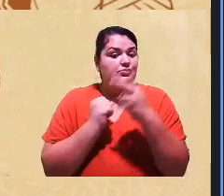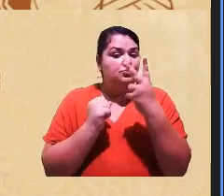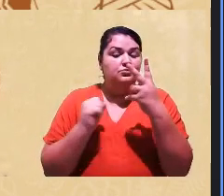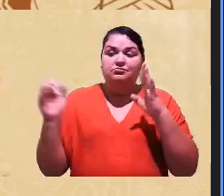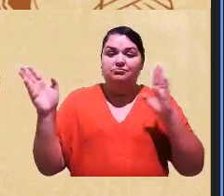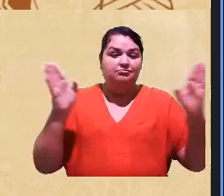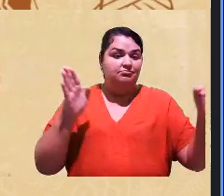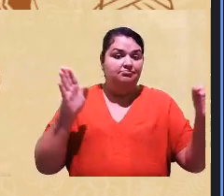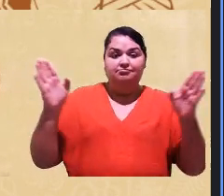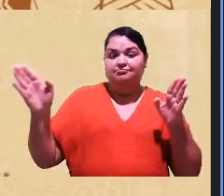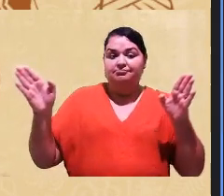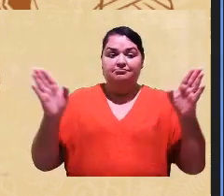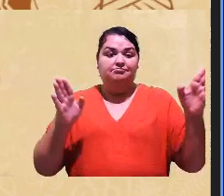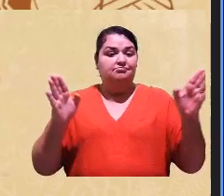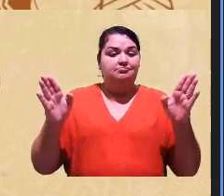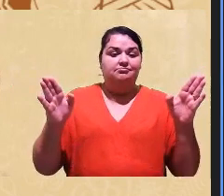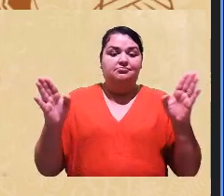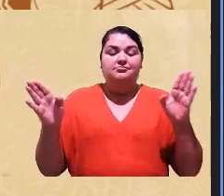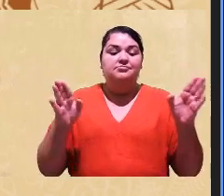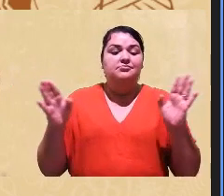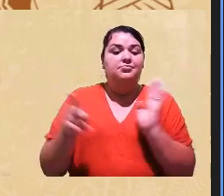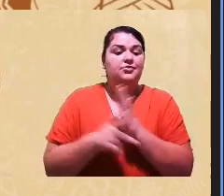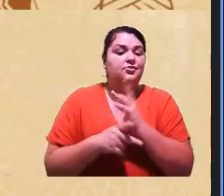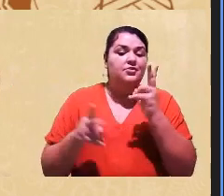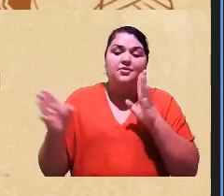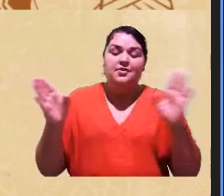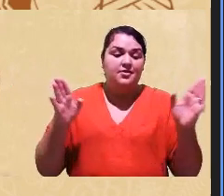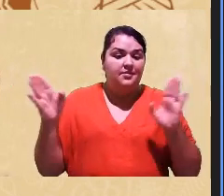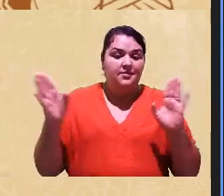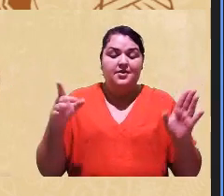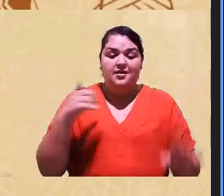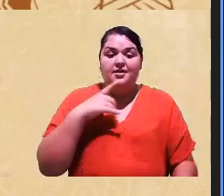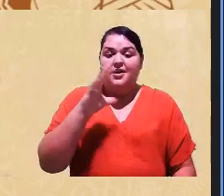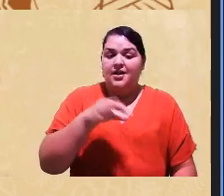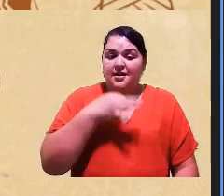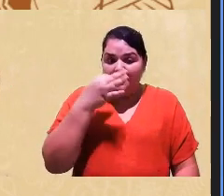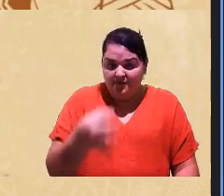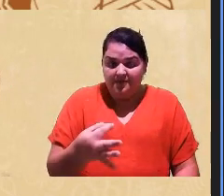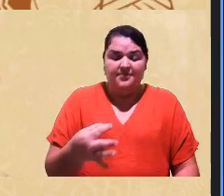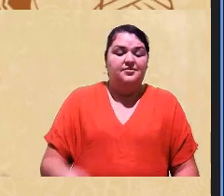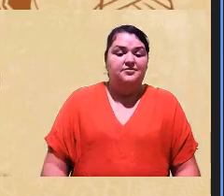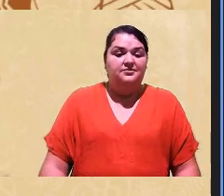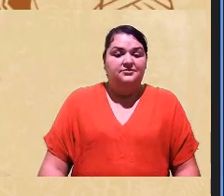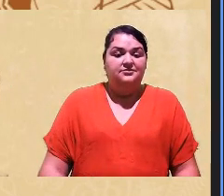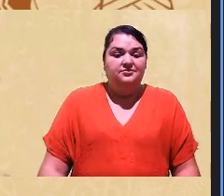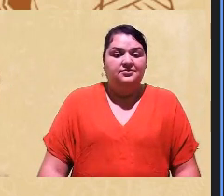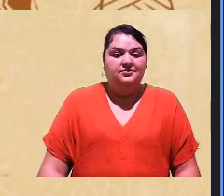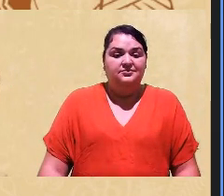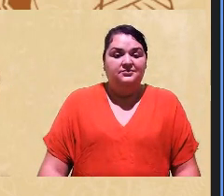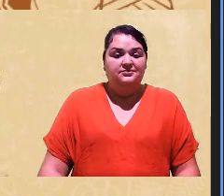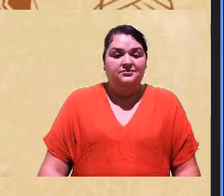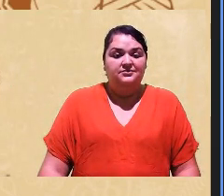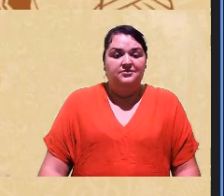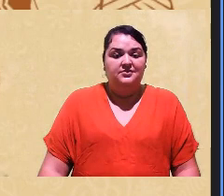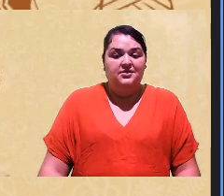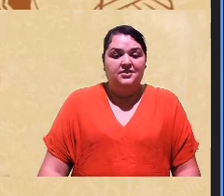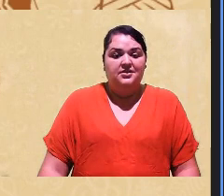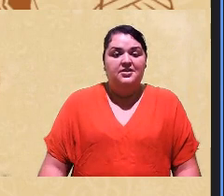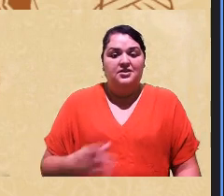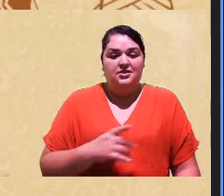discute esses dois movimentos ela se afirma nessas nessas duas